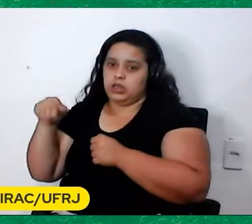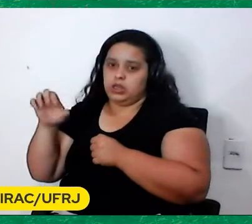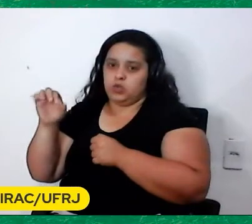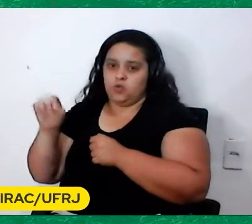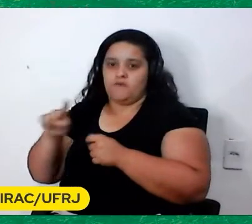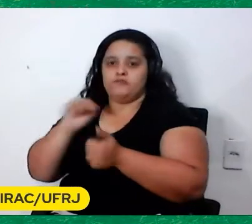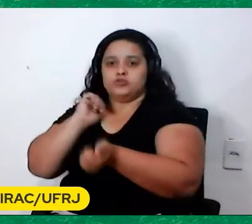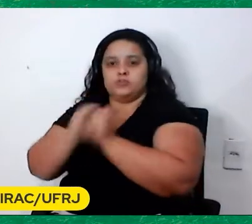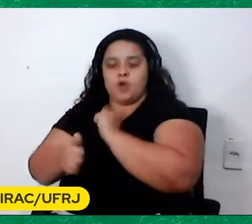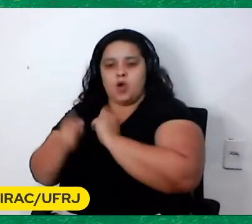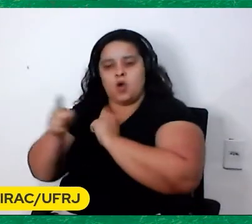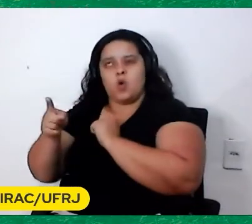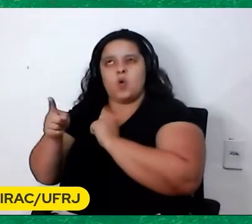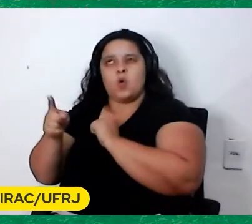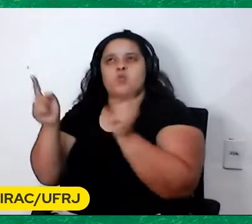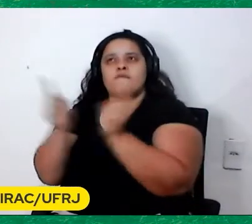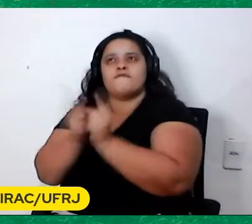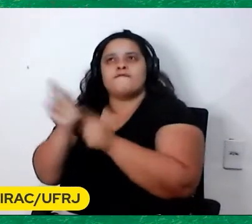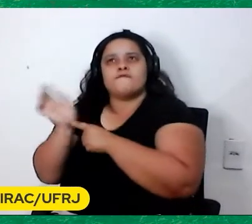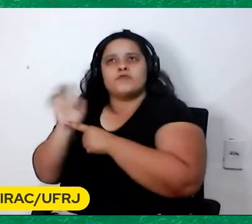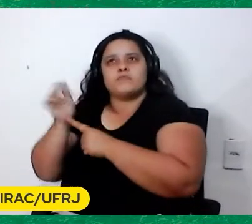Lançados em 1965